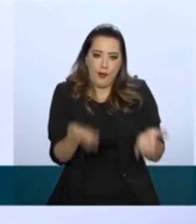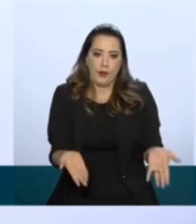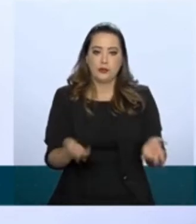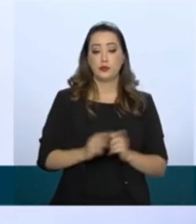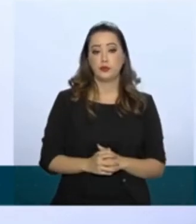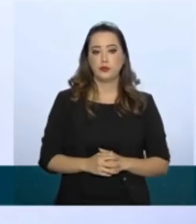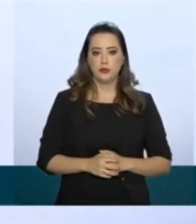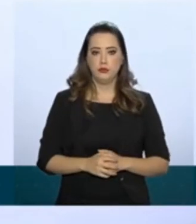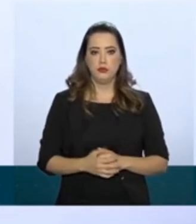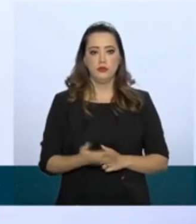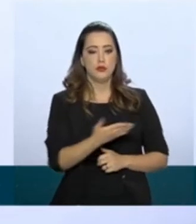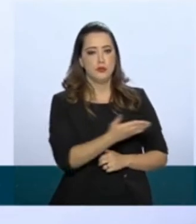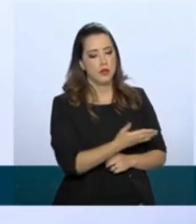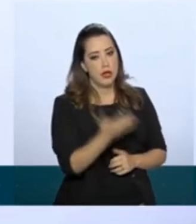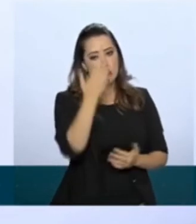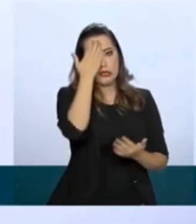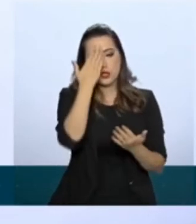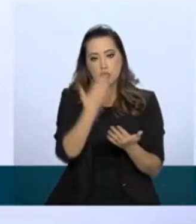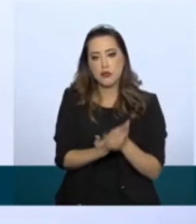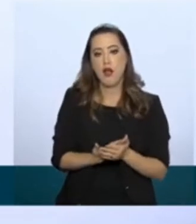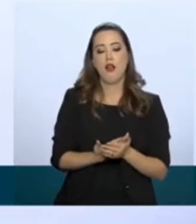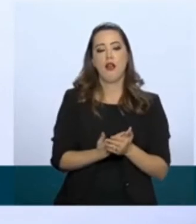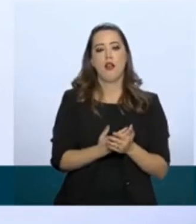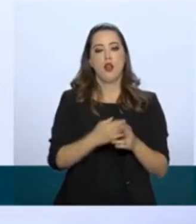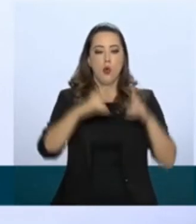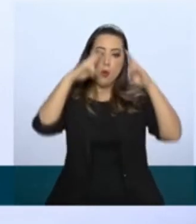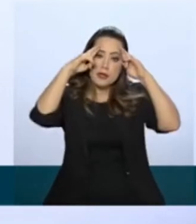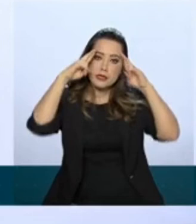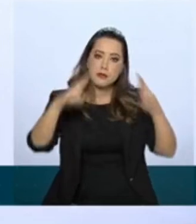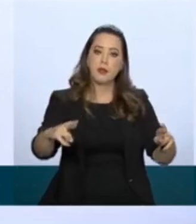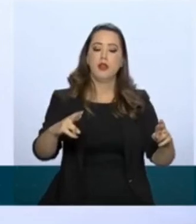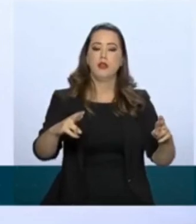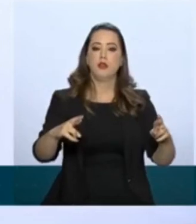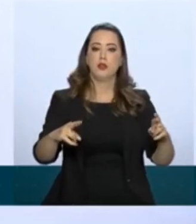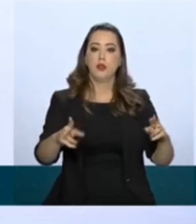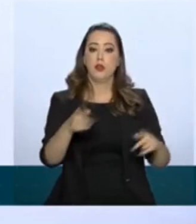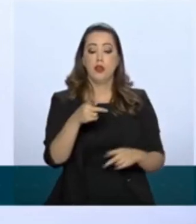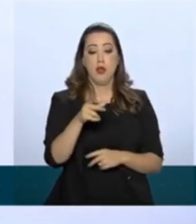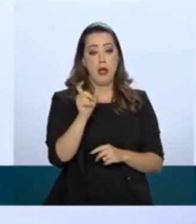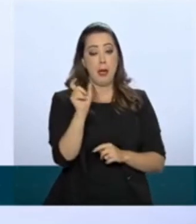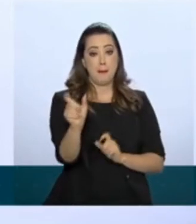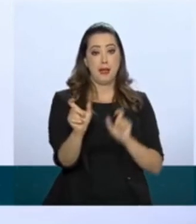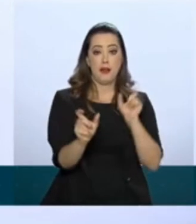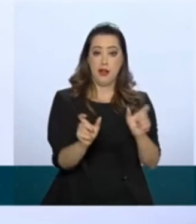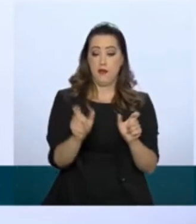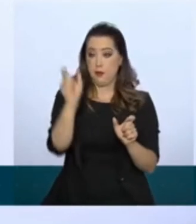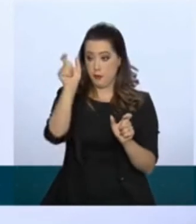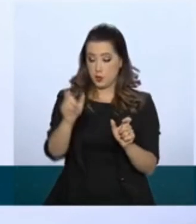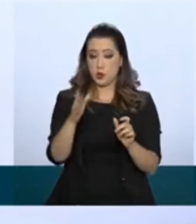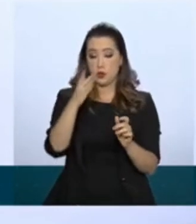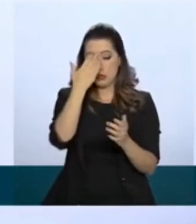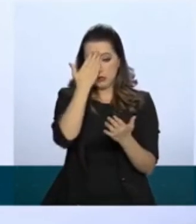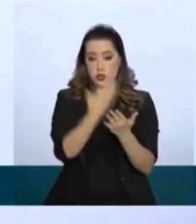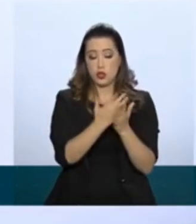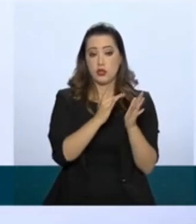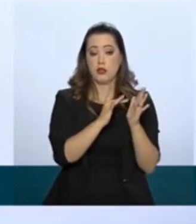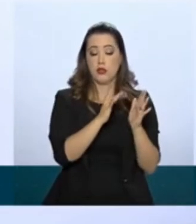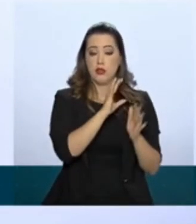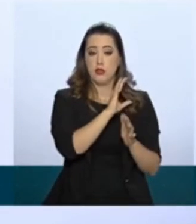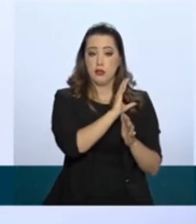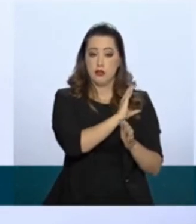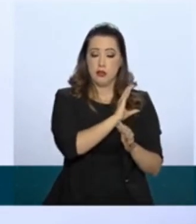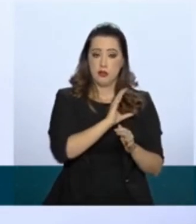A confiança, o respeito, a palavra para quem é cristão, o temor a Deus,